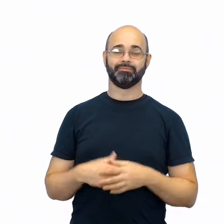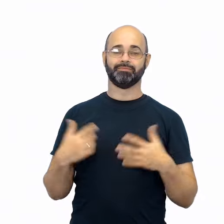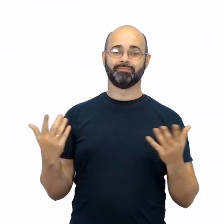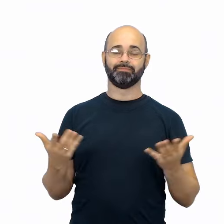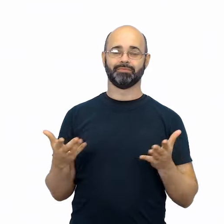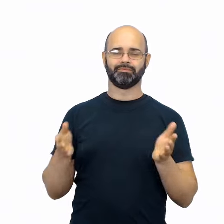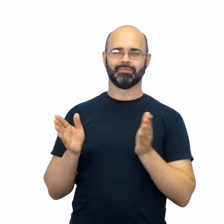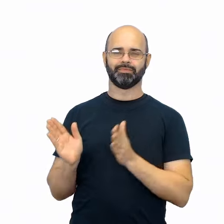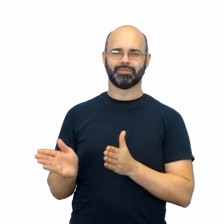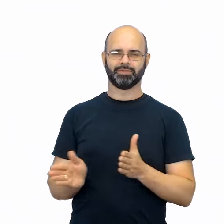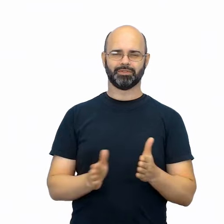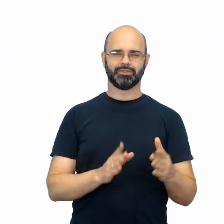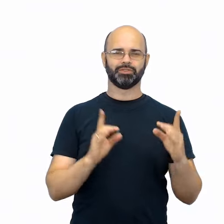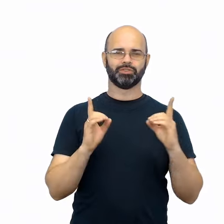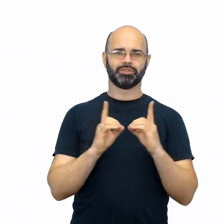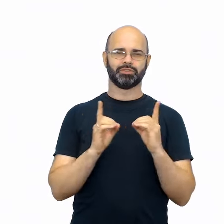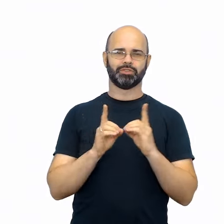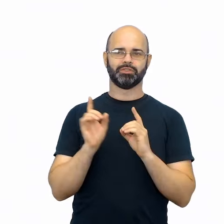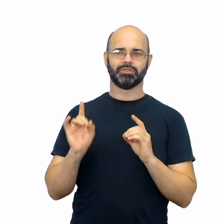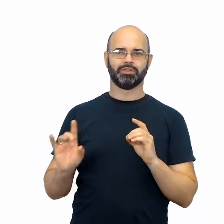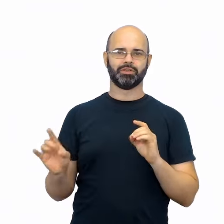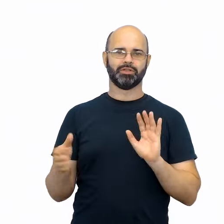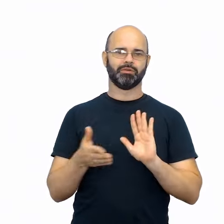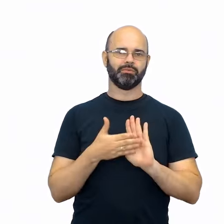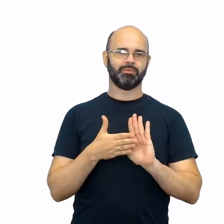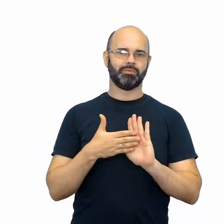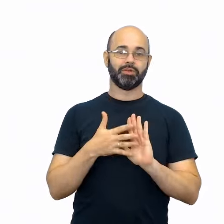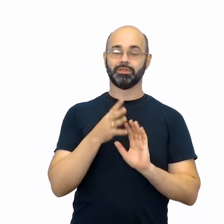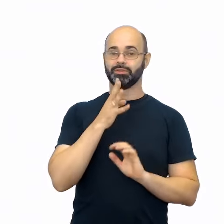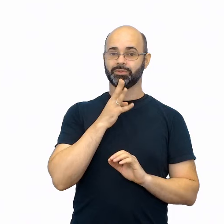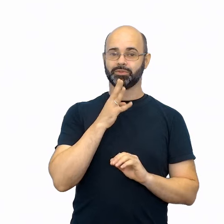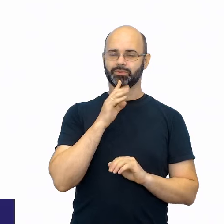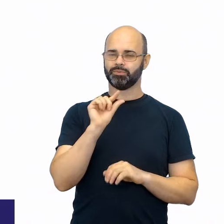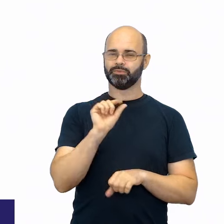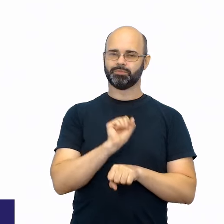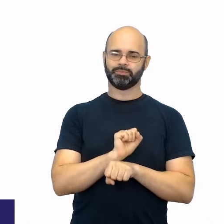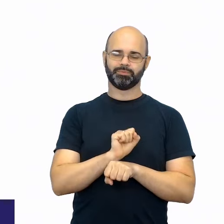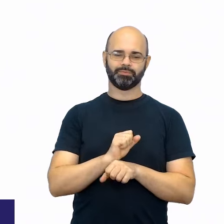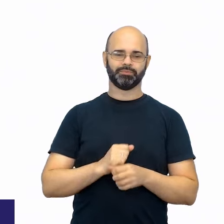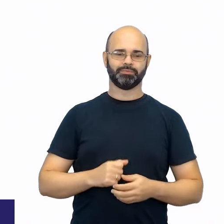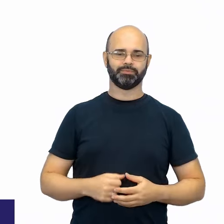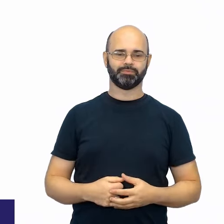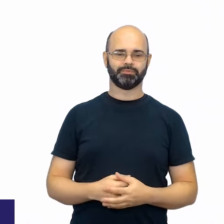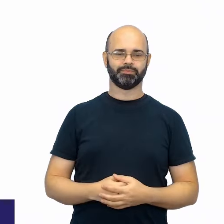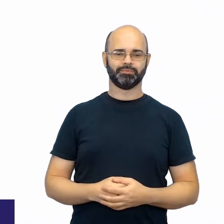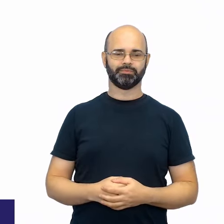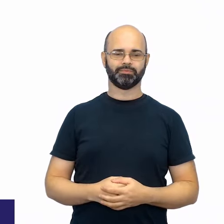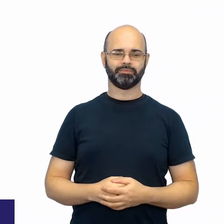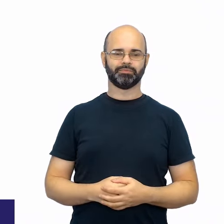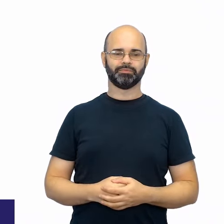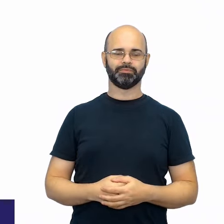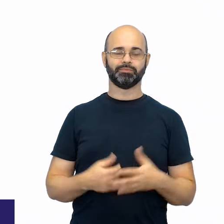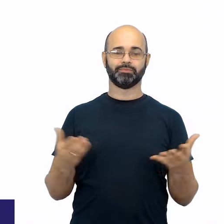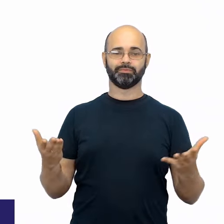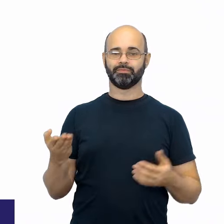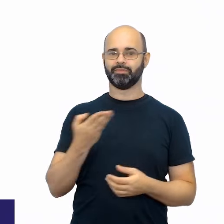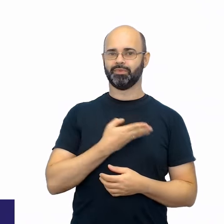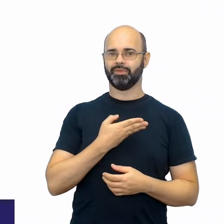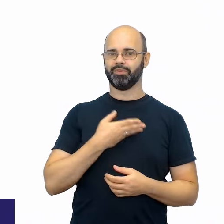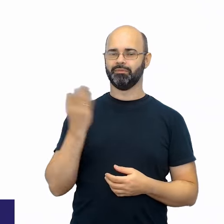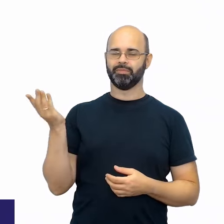sequência didática. Só um minutinho. Eu chamo a minha amiga Maria